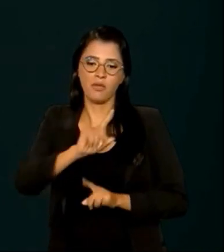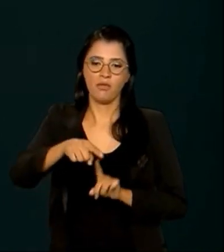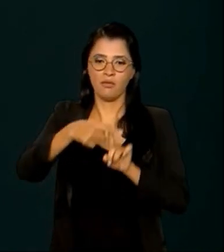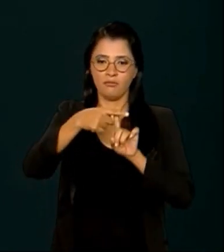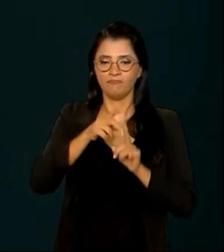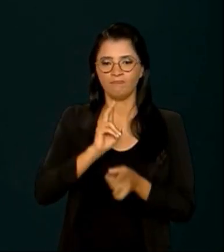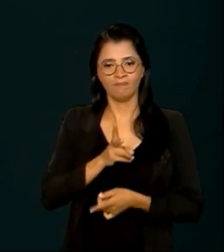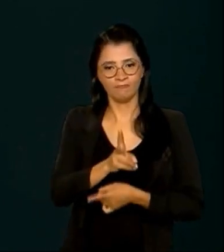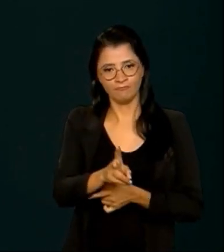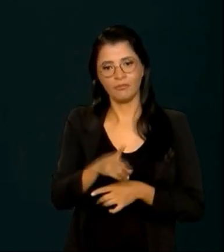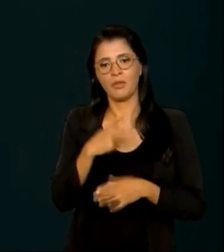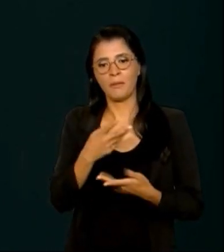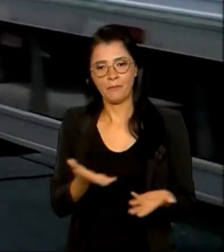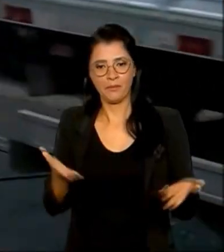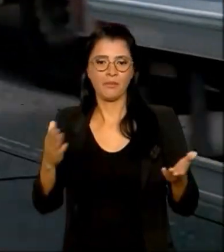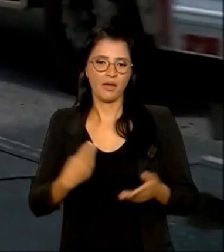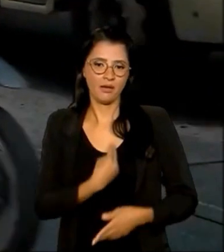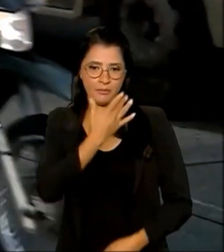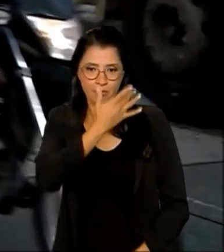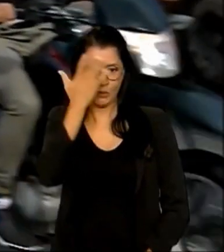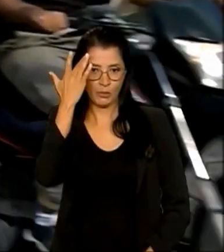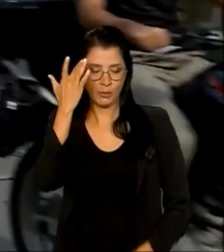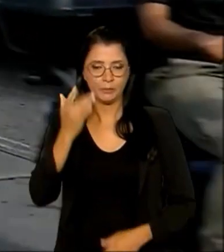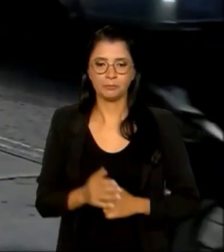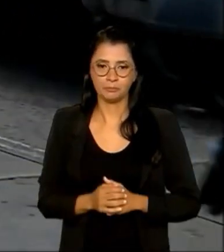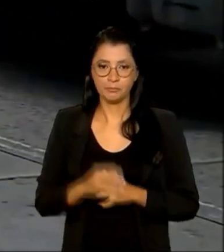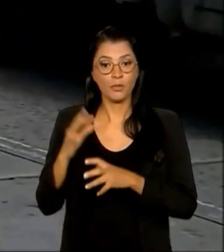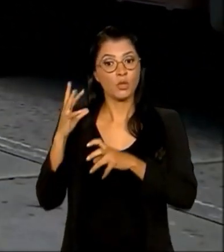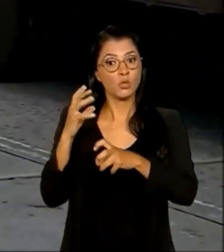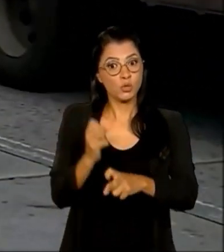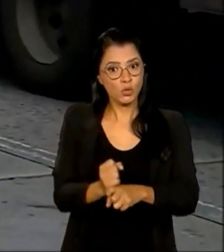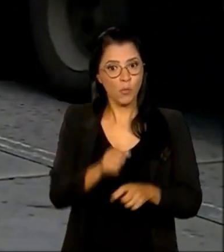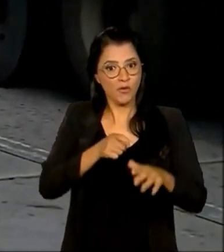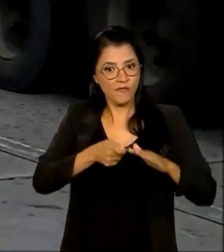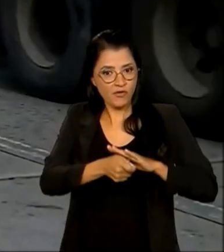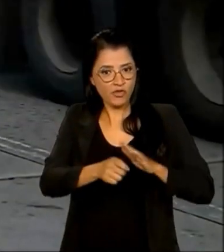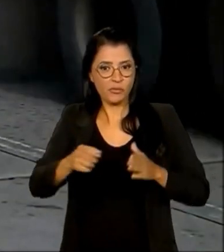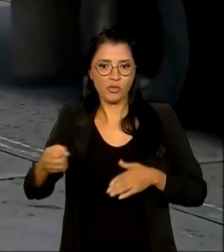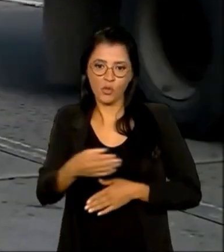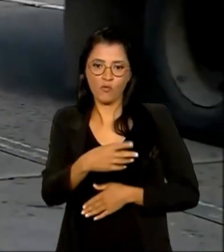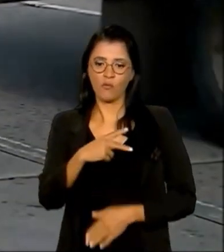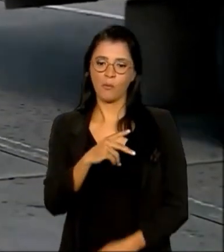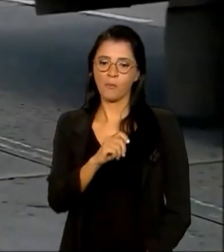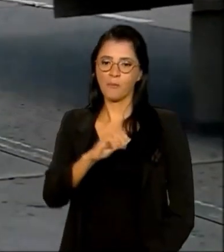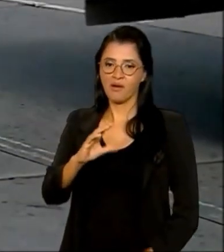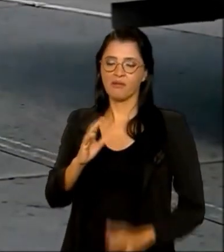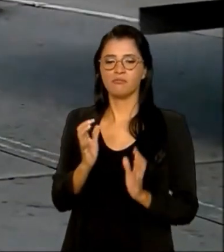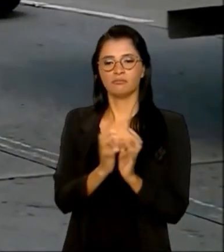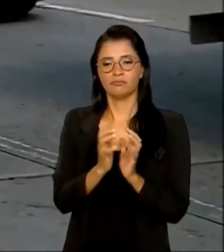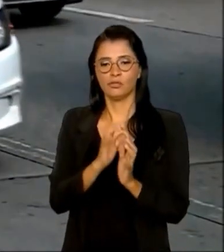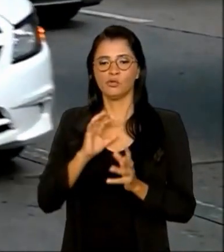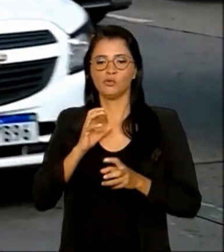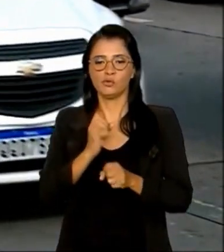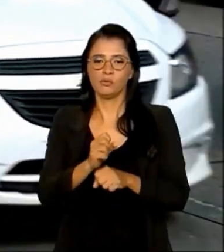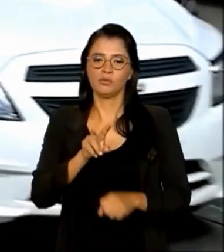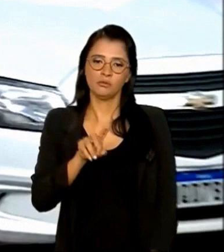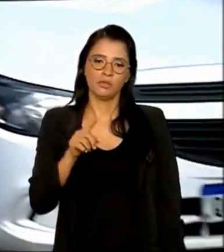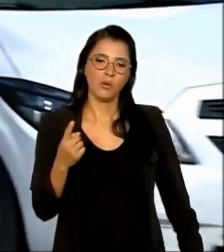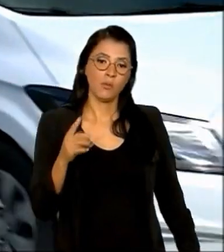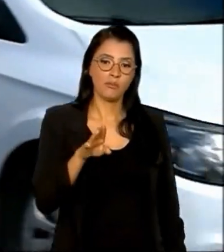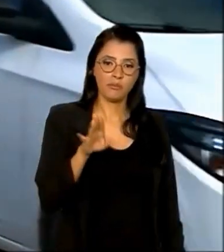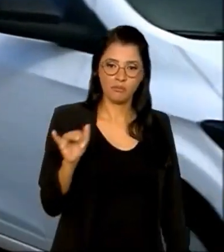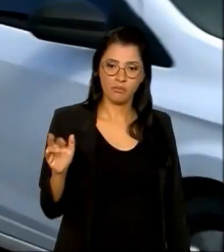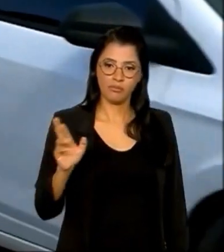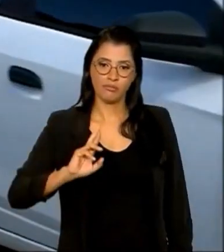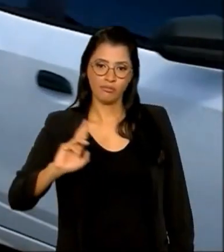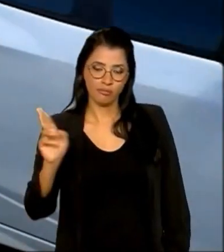duradouros para o ganho das pessoas. Ao todo, os investimentos do novo parque que envolve Pernambuco somam 51 bilhões de